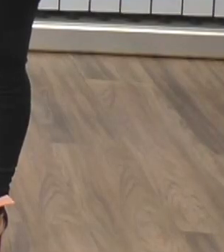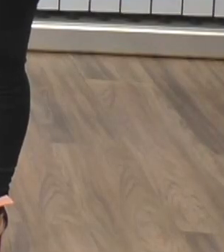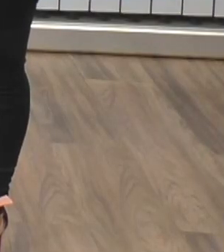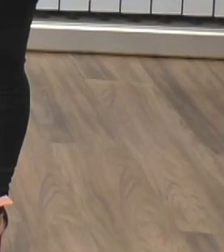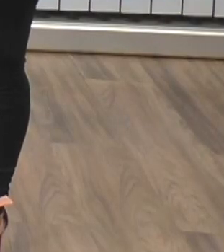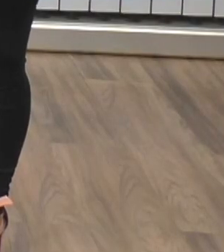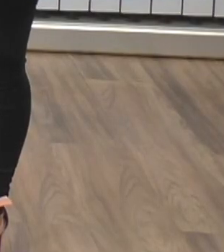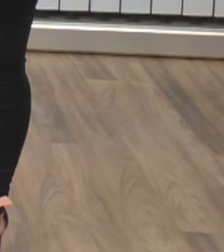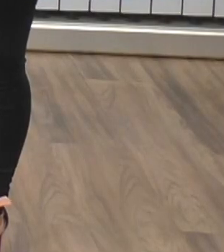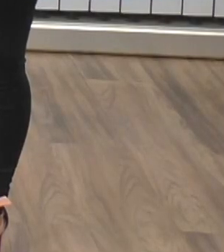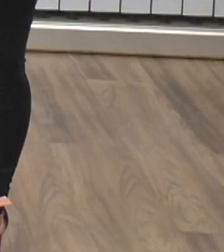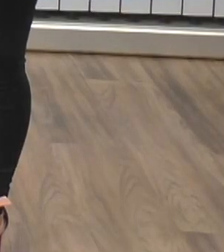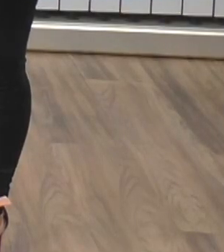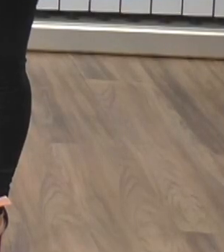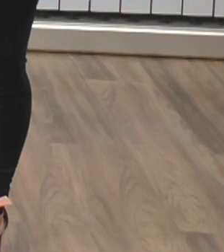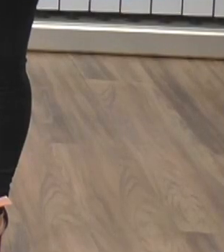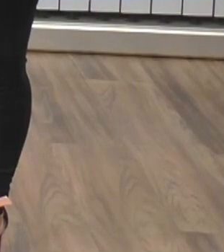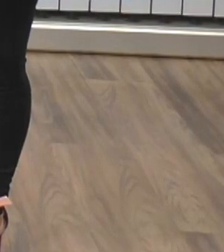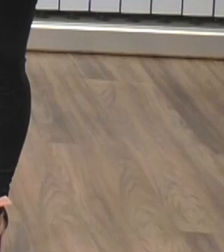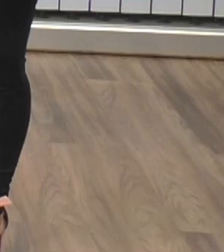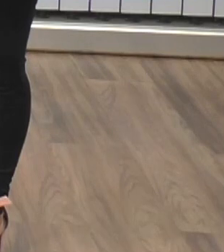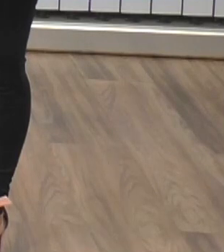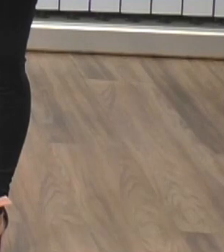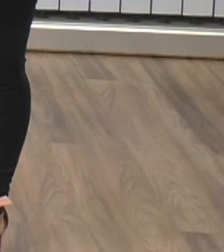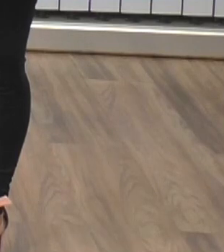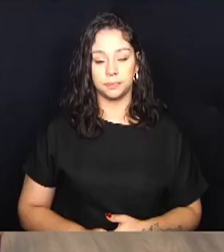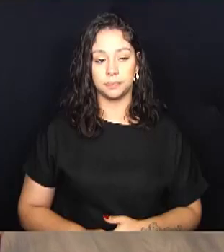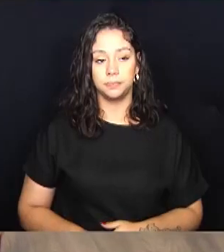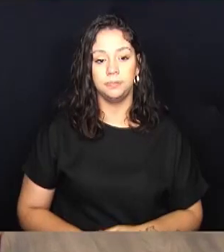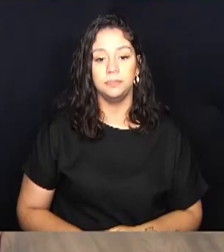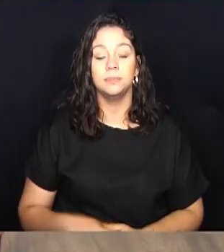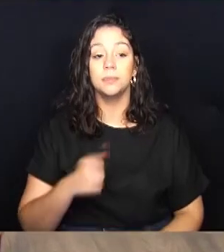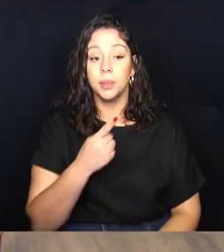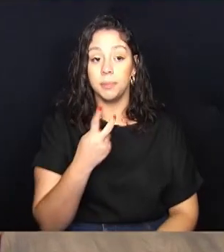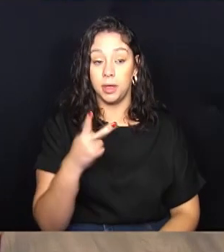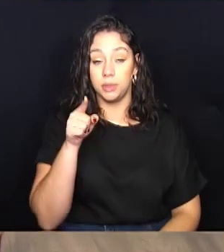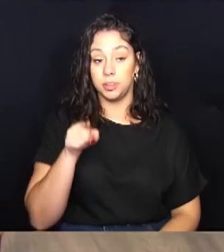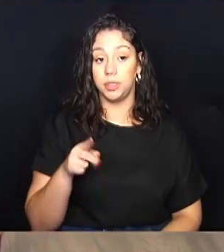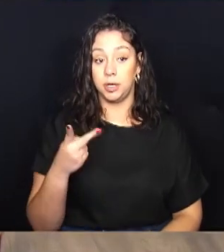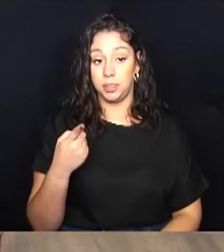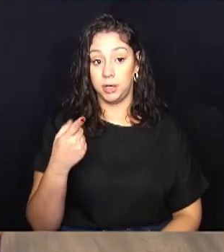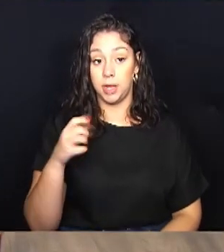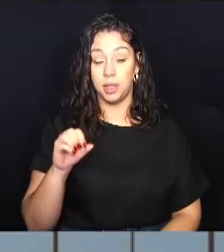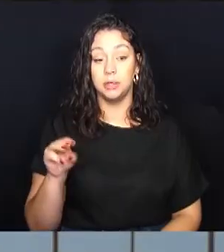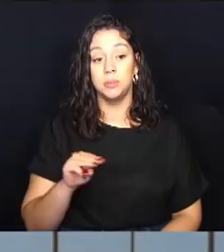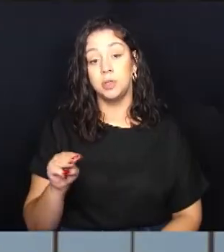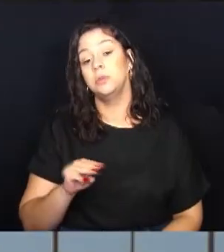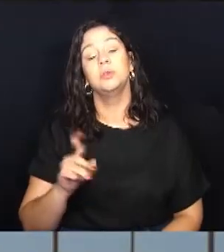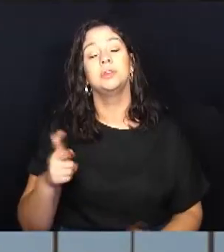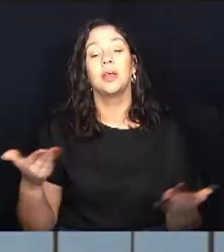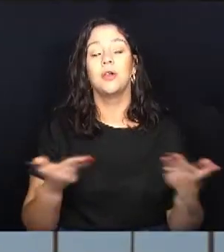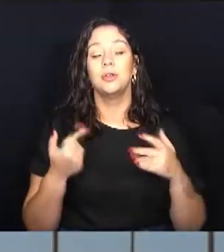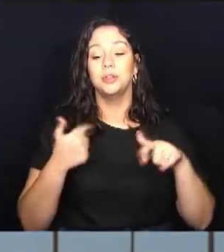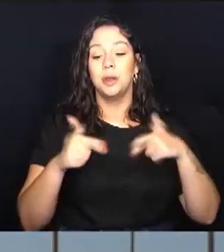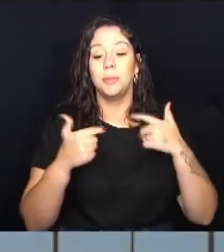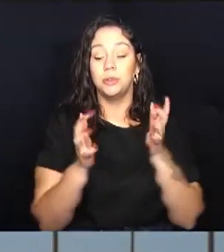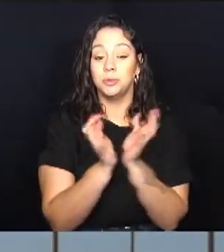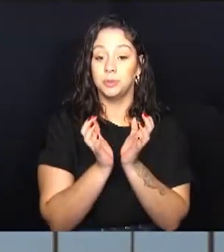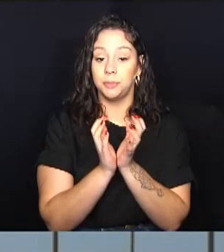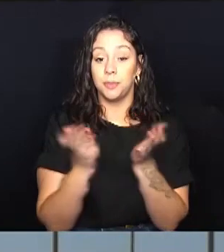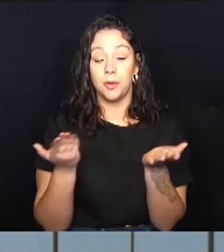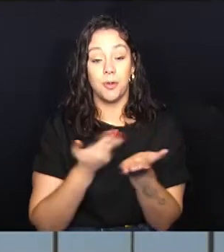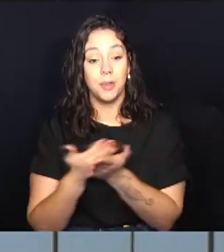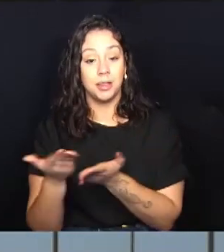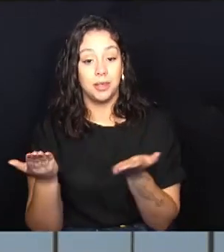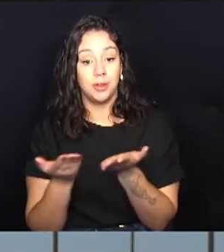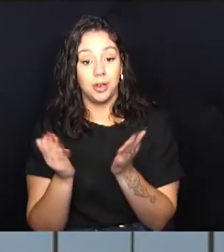Meio dia, mais 10 minutos, vamos falar agora do trabalho das comissões. É, olha, a gente começa falando da Comissão